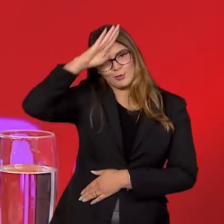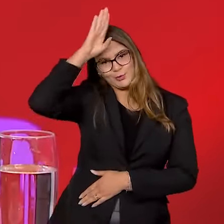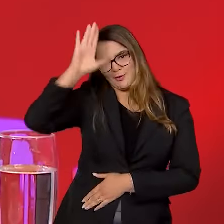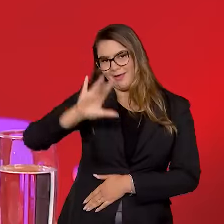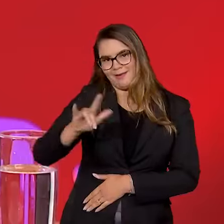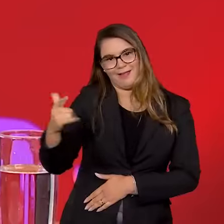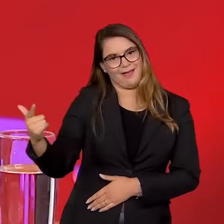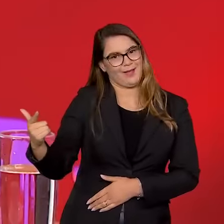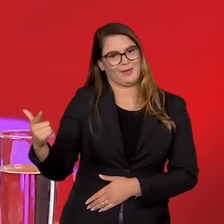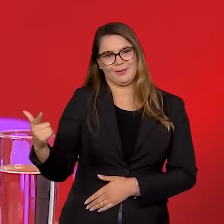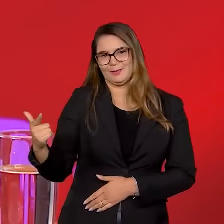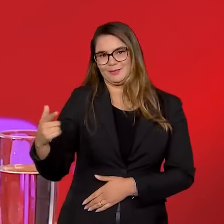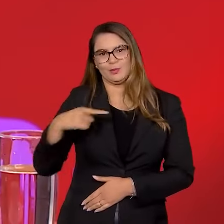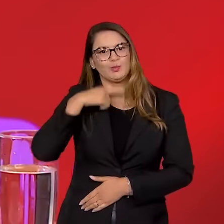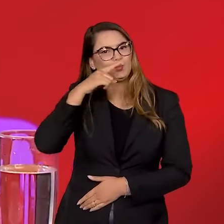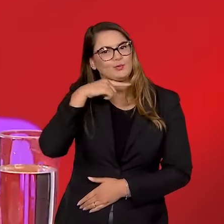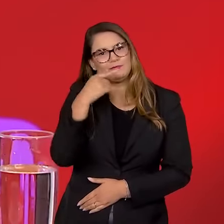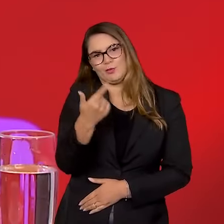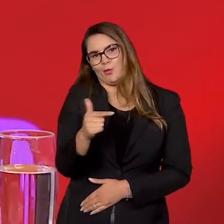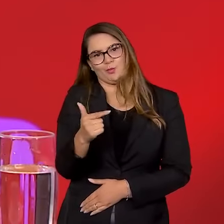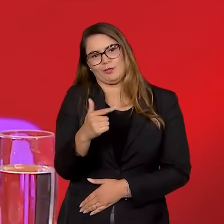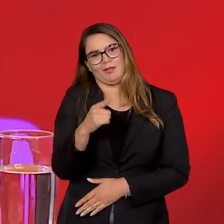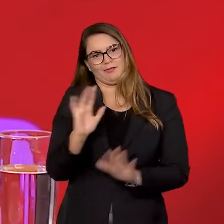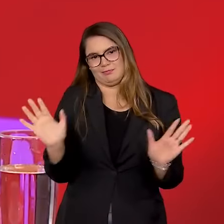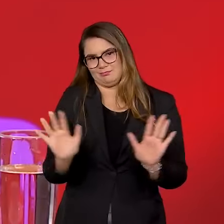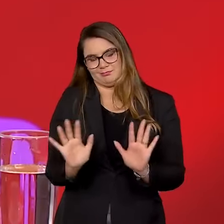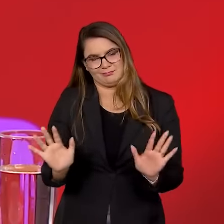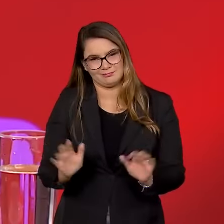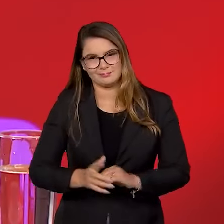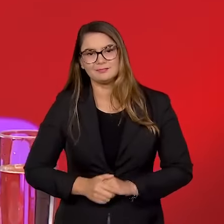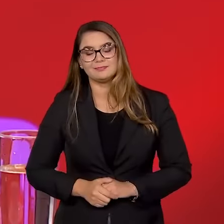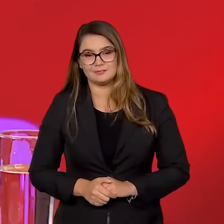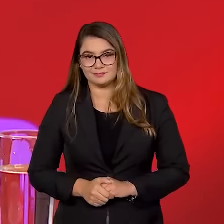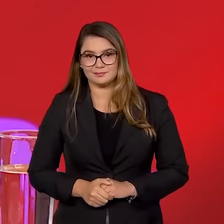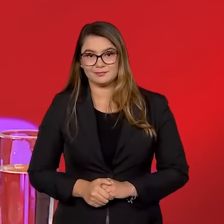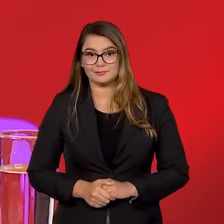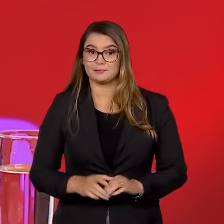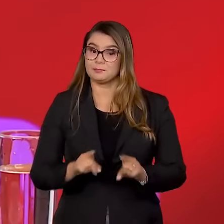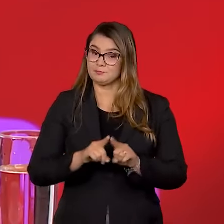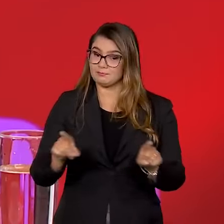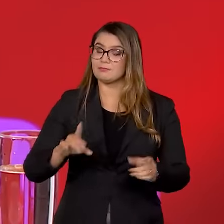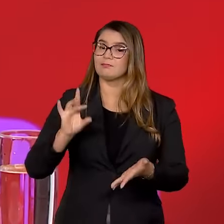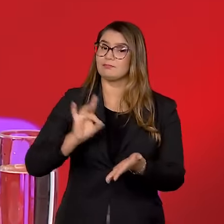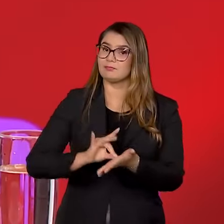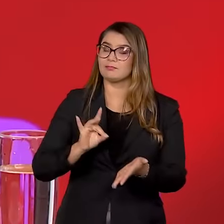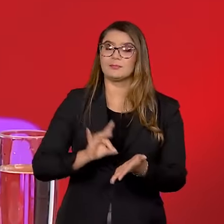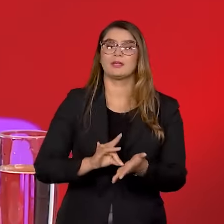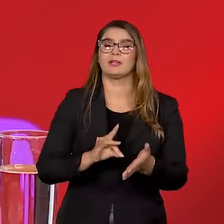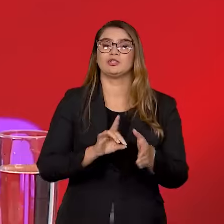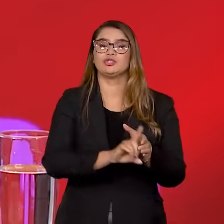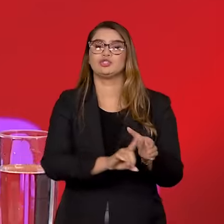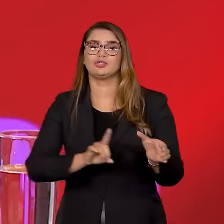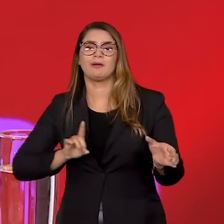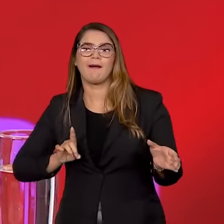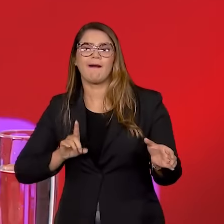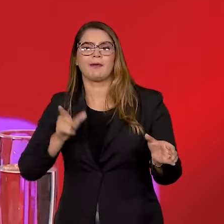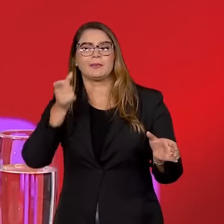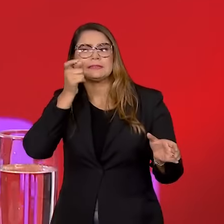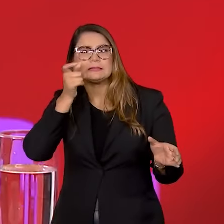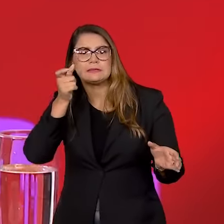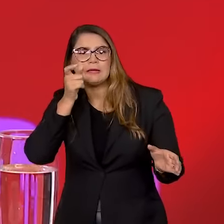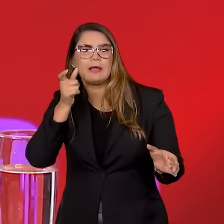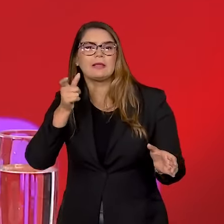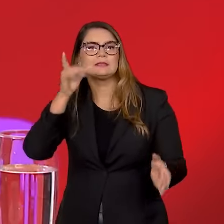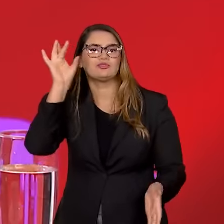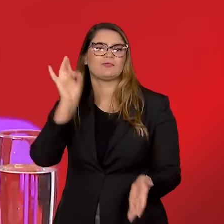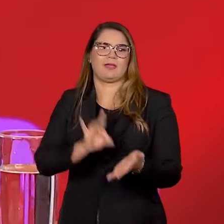teve dúvida disso, pelo menos no grupo nós nunca tivemos dúvida a respeito, né? Mas realmente desvirtuaram, talvez, os interesses